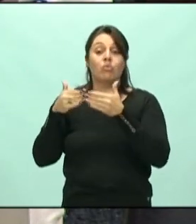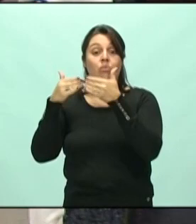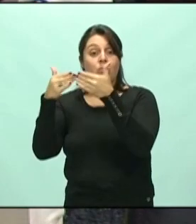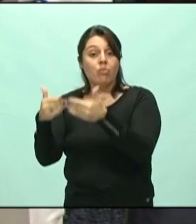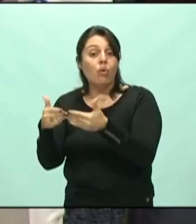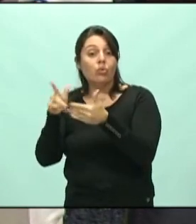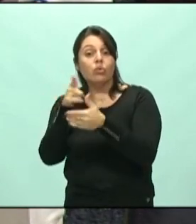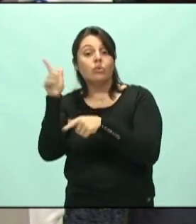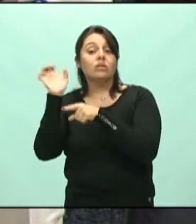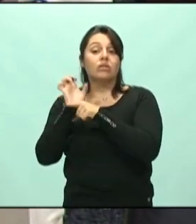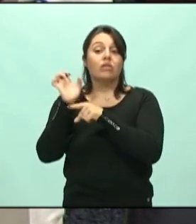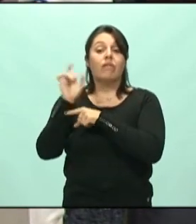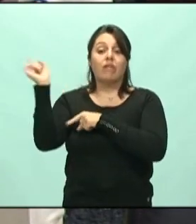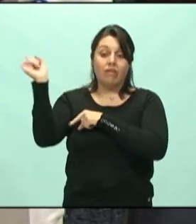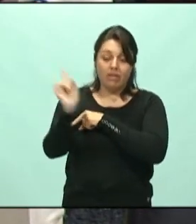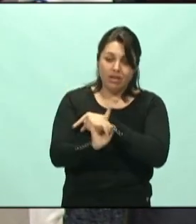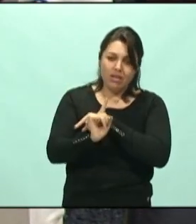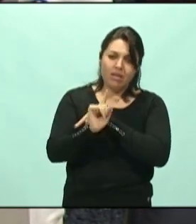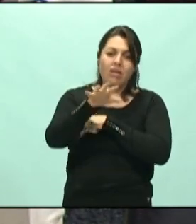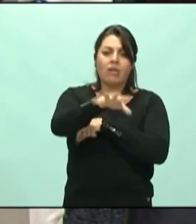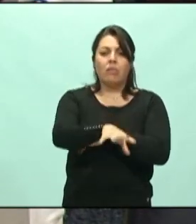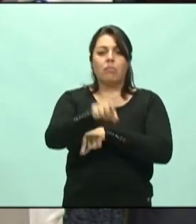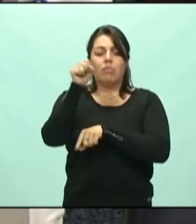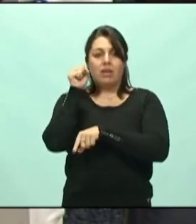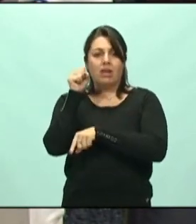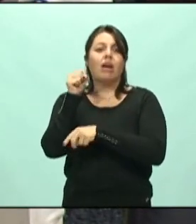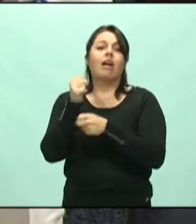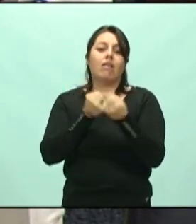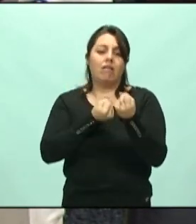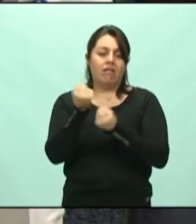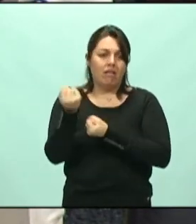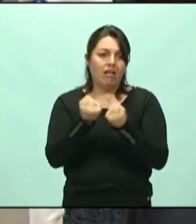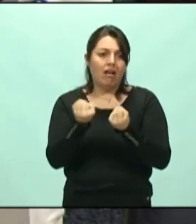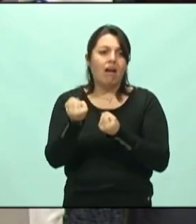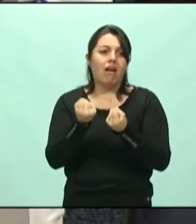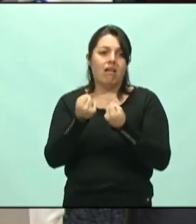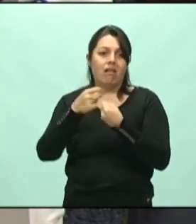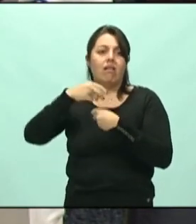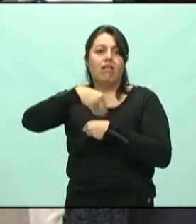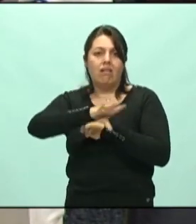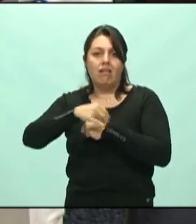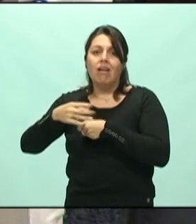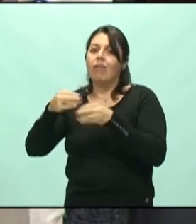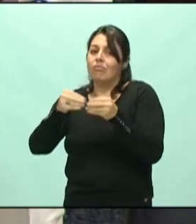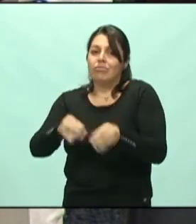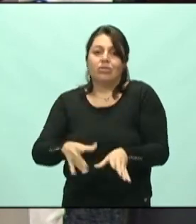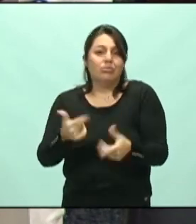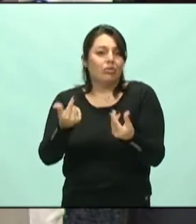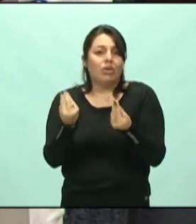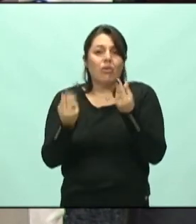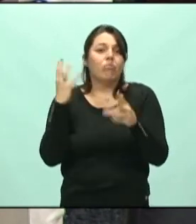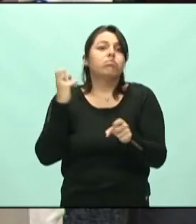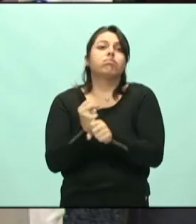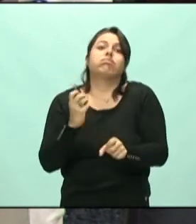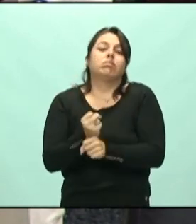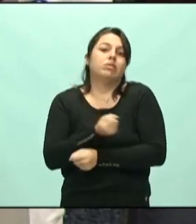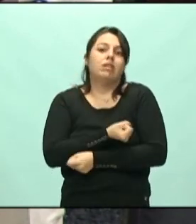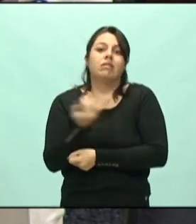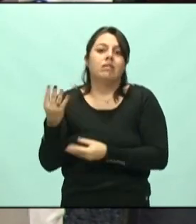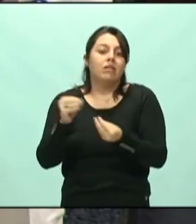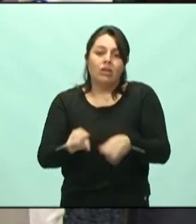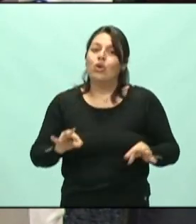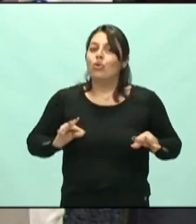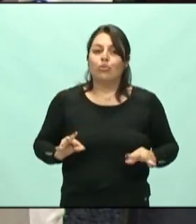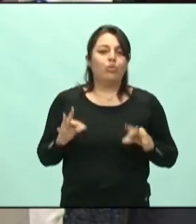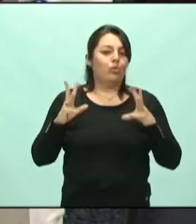outros e outros estados vão vir aqui buscar essa operação. Então, é um prejuízo imensurável. Todos, todos, todas as